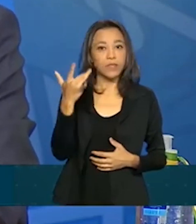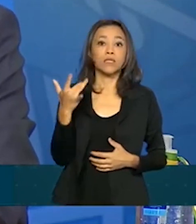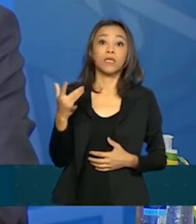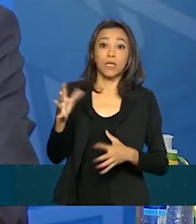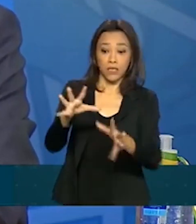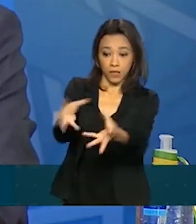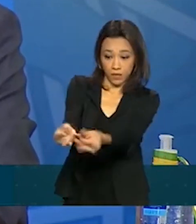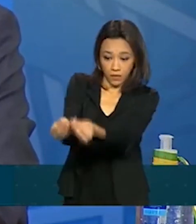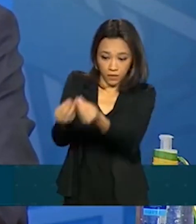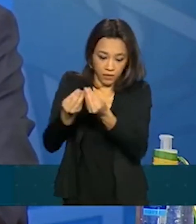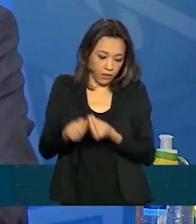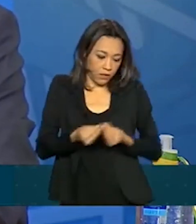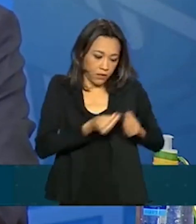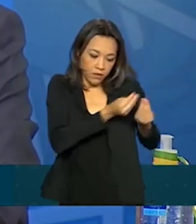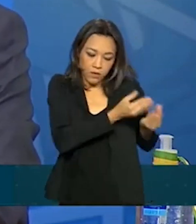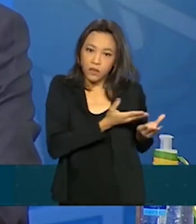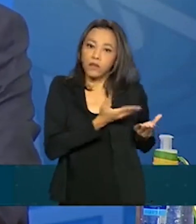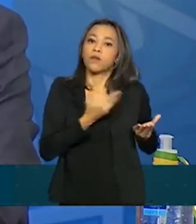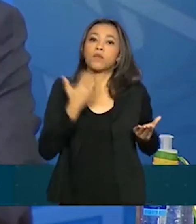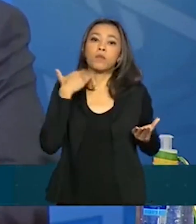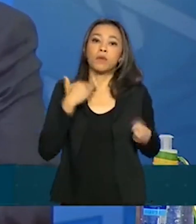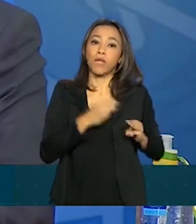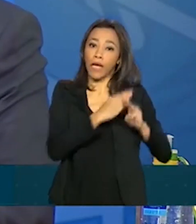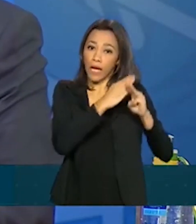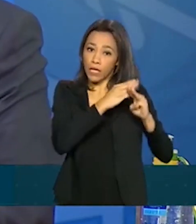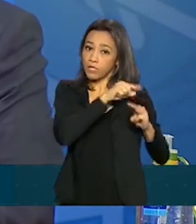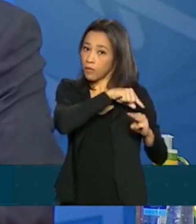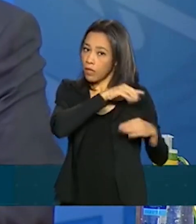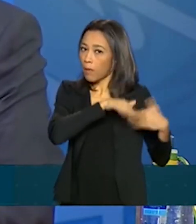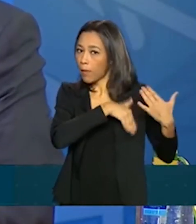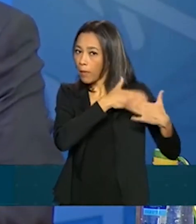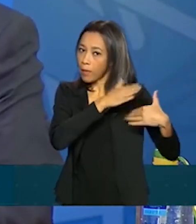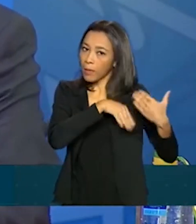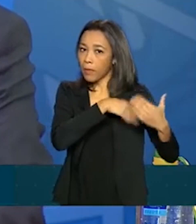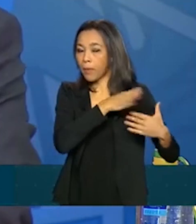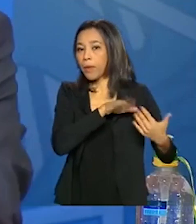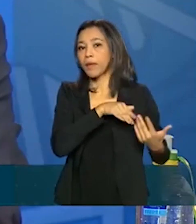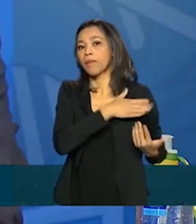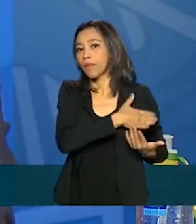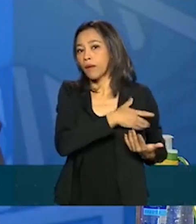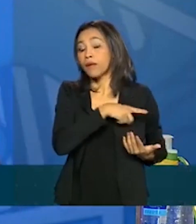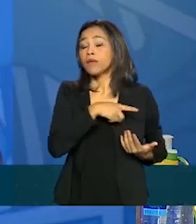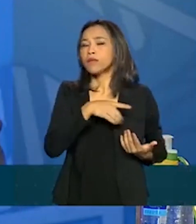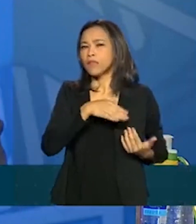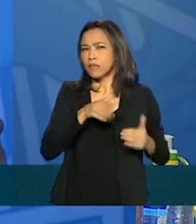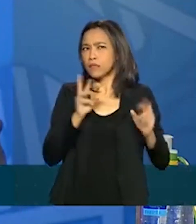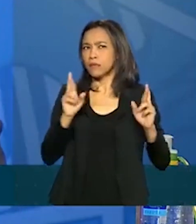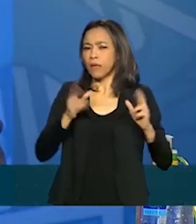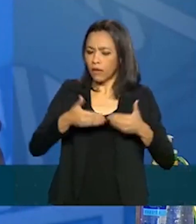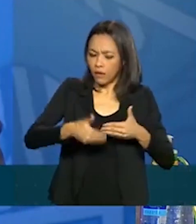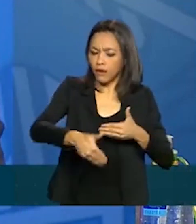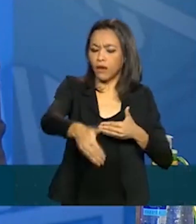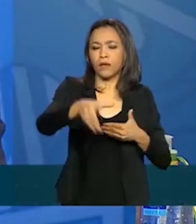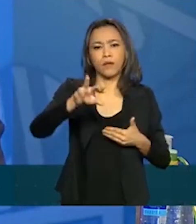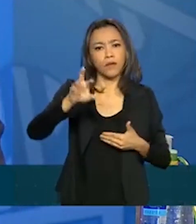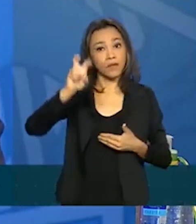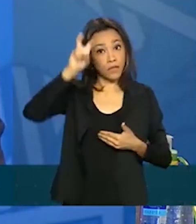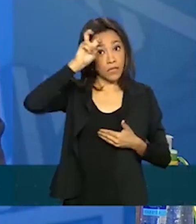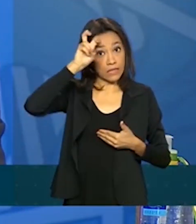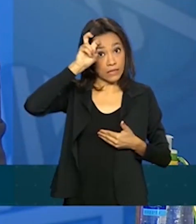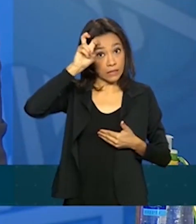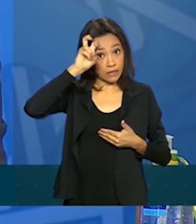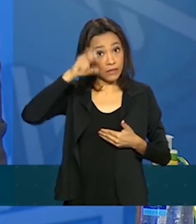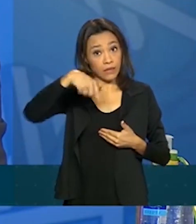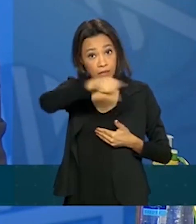no dia de hoje, para processamento, e se tudo correr bem, a gente espera poder quinta-feira anunciar que essas pessoas